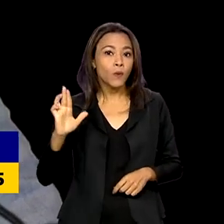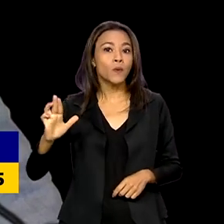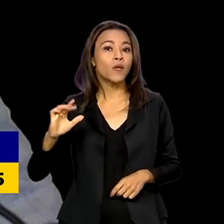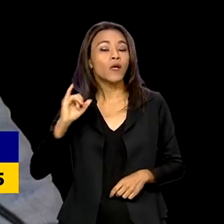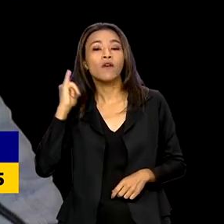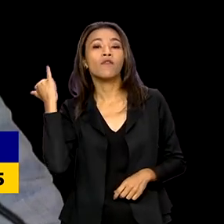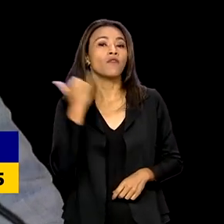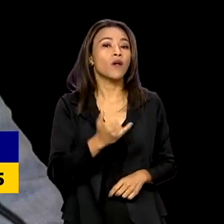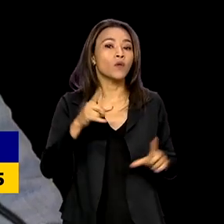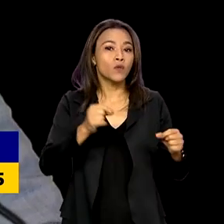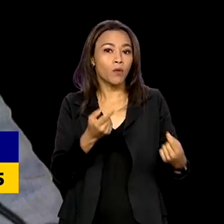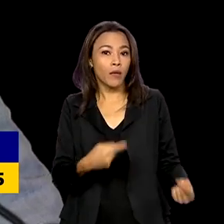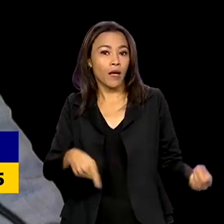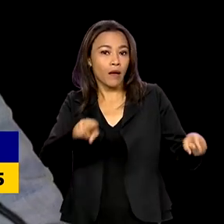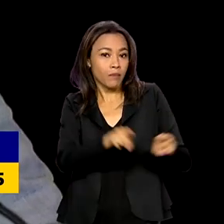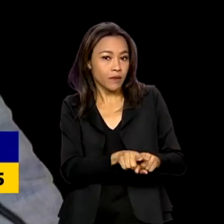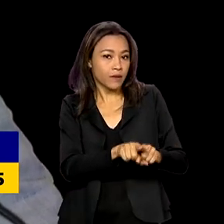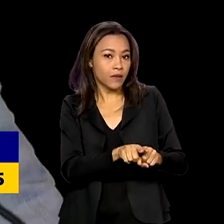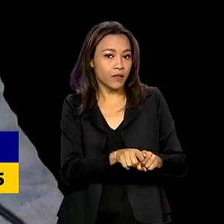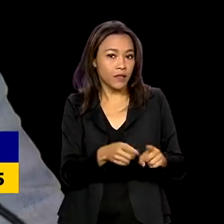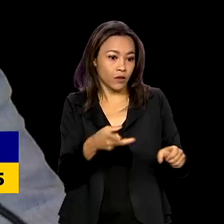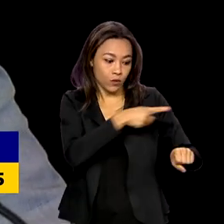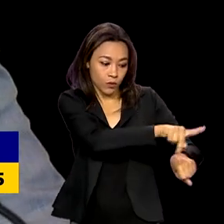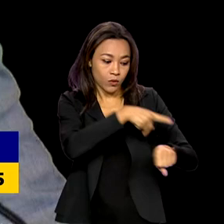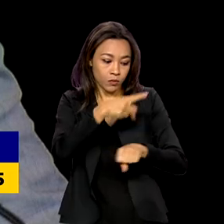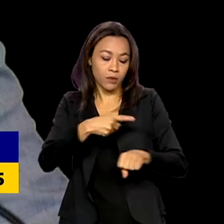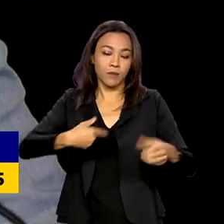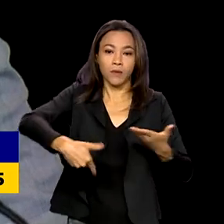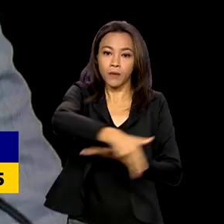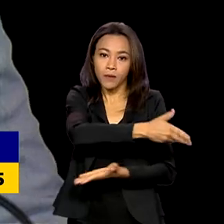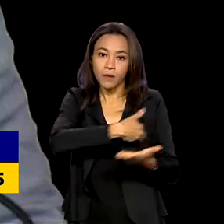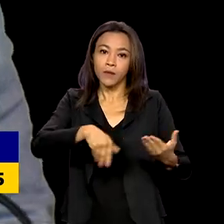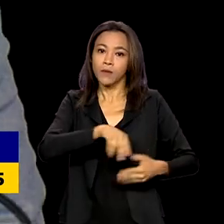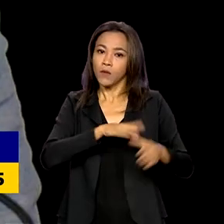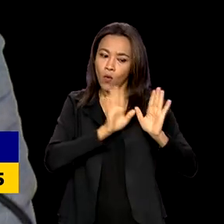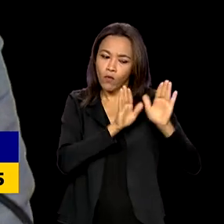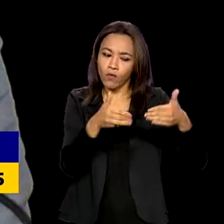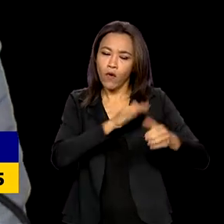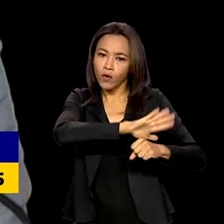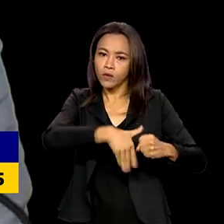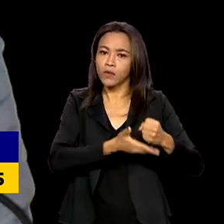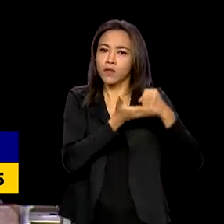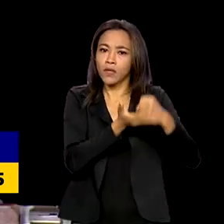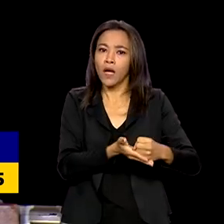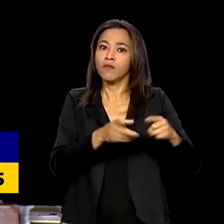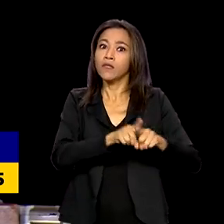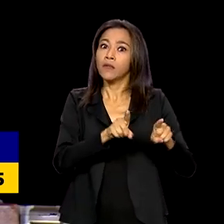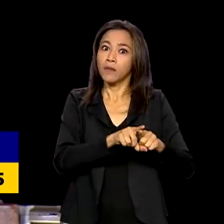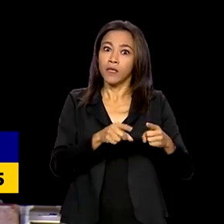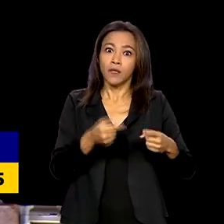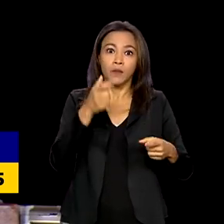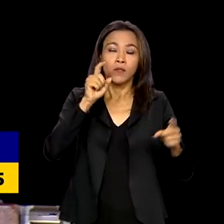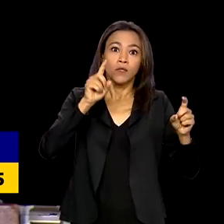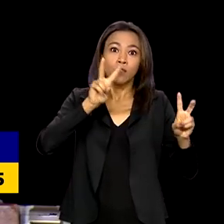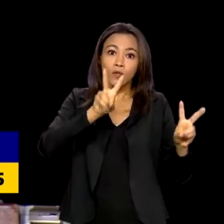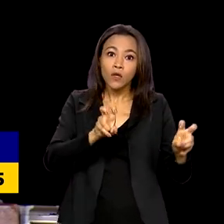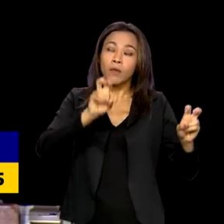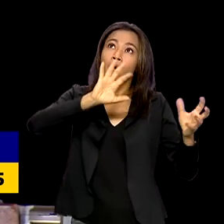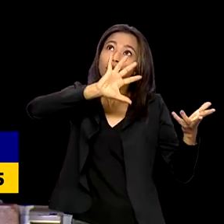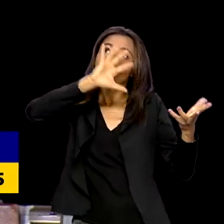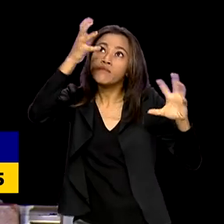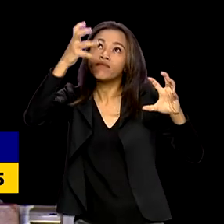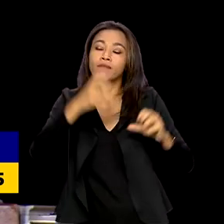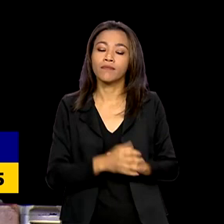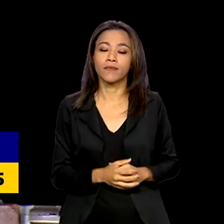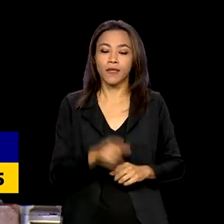multilateralismo com foco no desenvolvimento sustentável e as mudanças do clima. E seus empates são particularmente